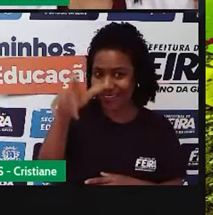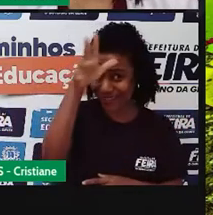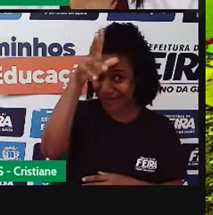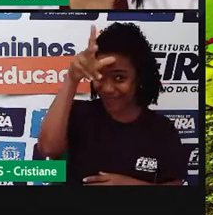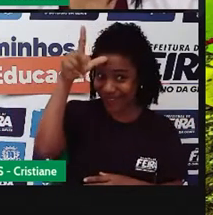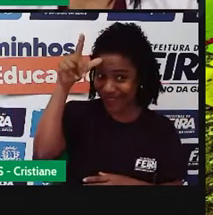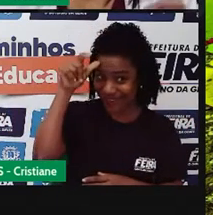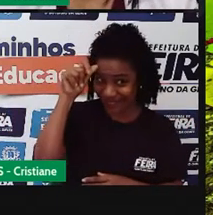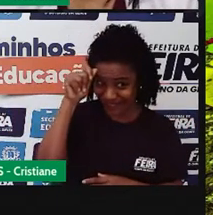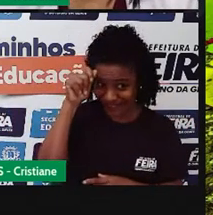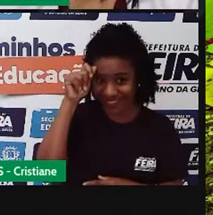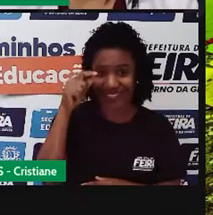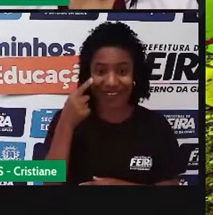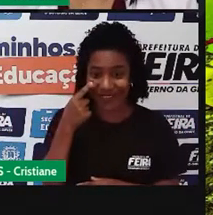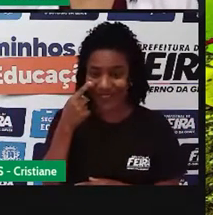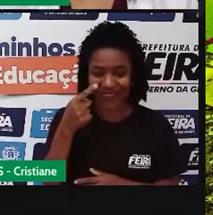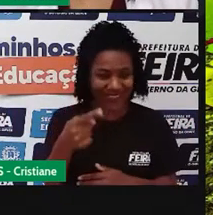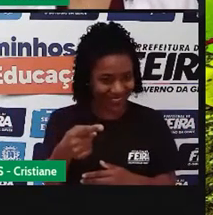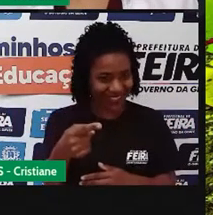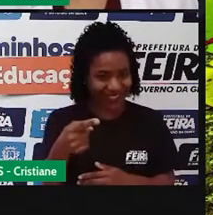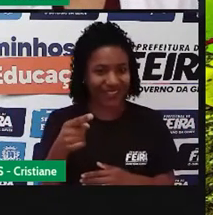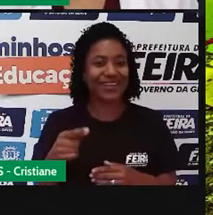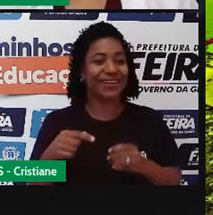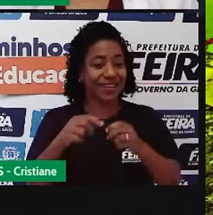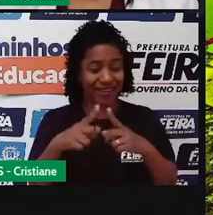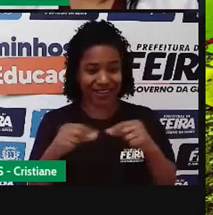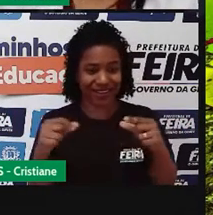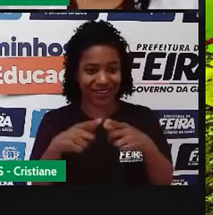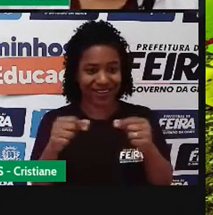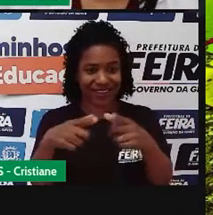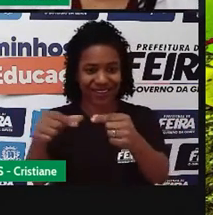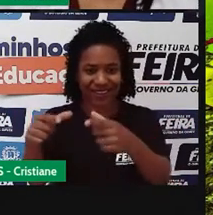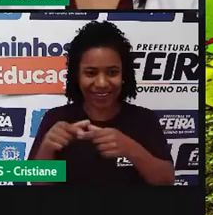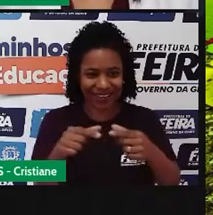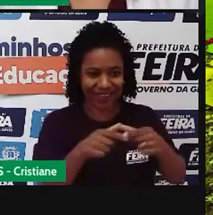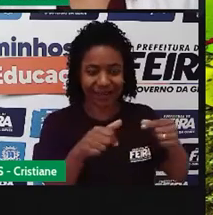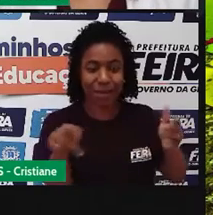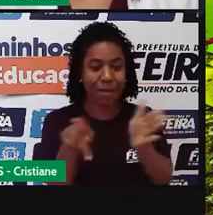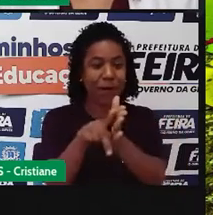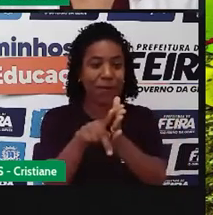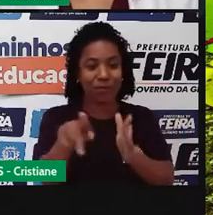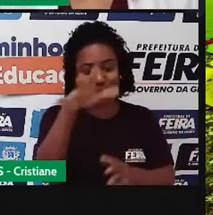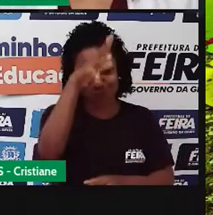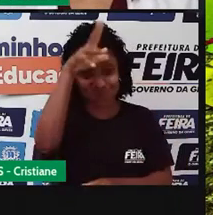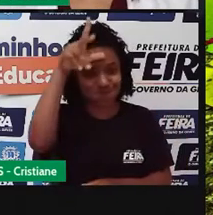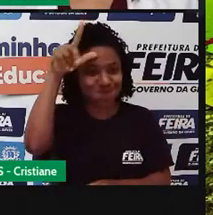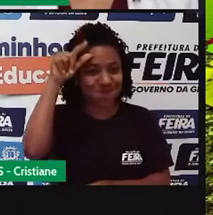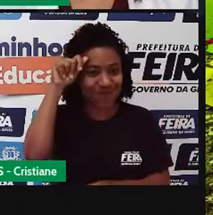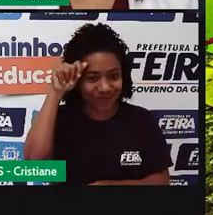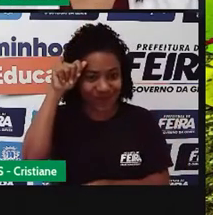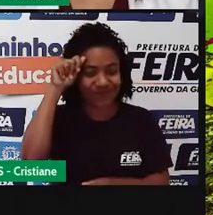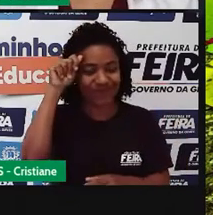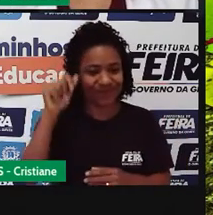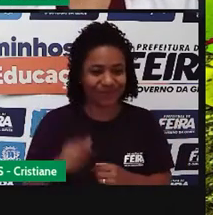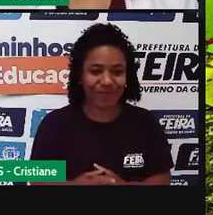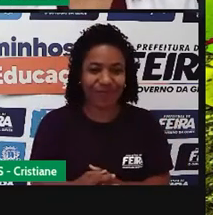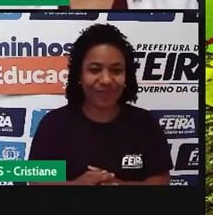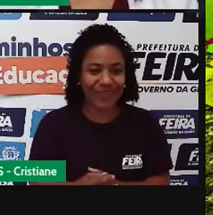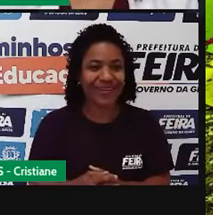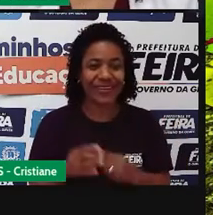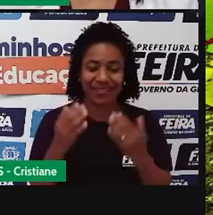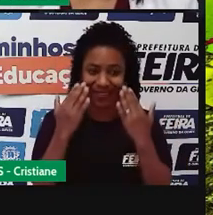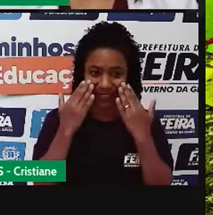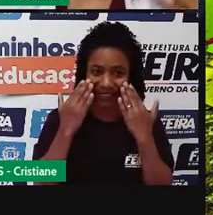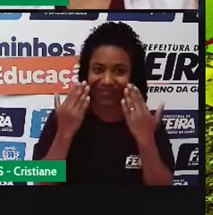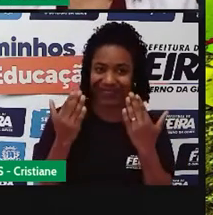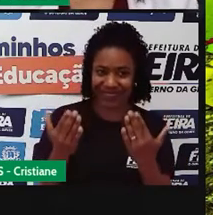dando um visual, um astral, né, bem legal para a gente começar a nossa aula de hoje. E já vai chamando a atenção e a gente vai